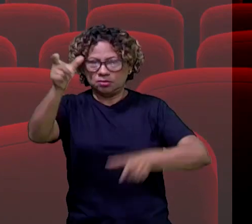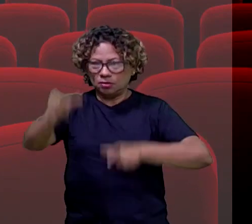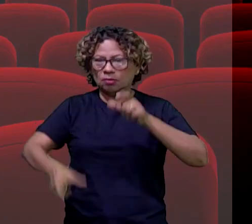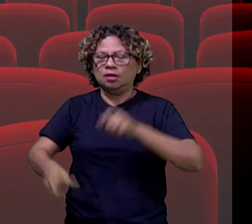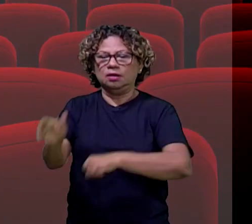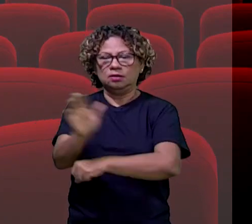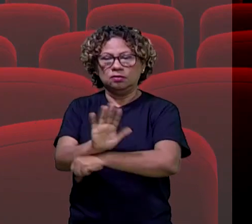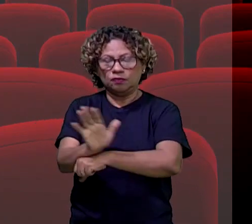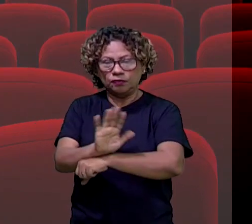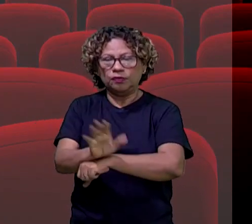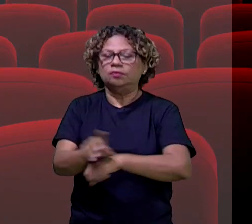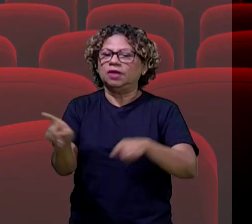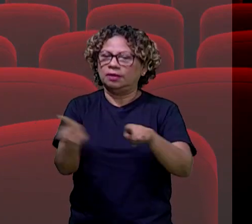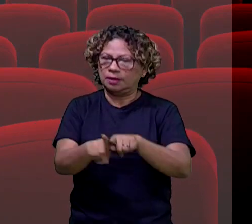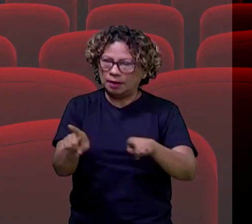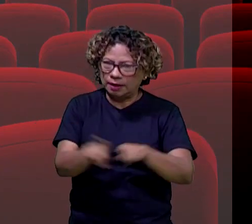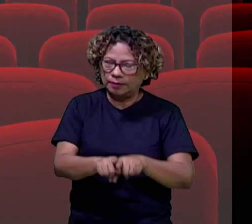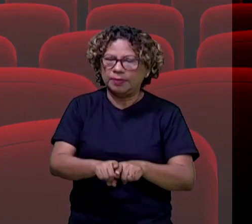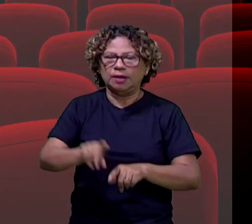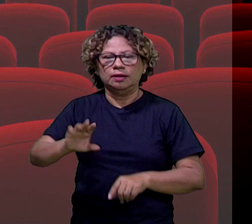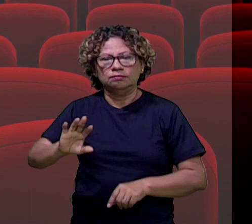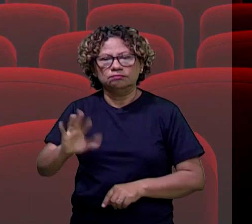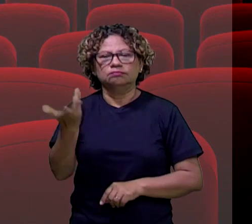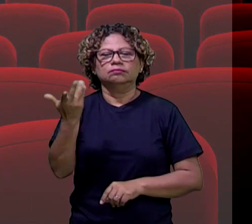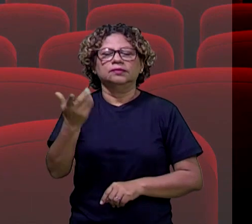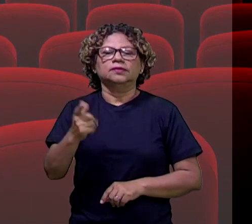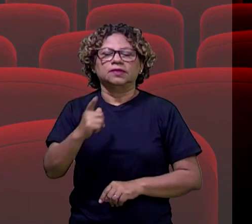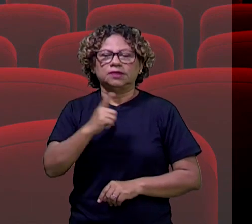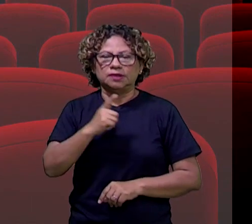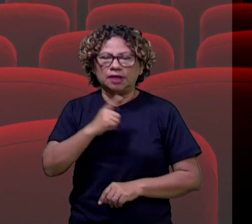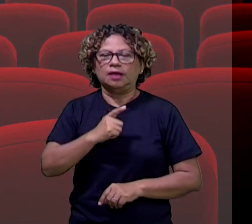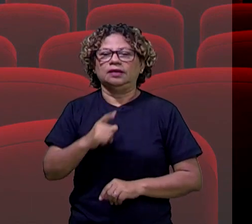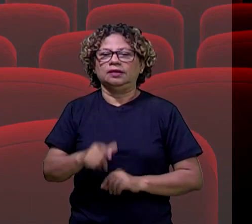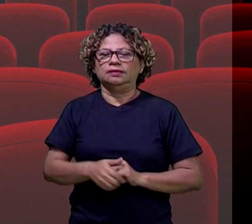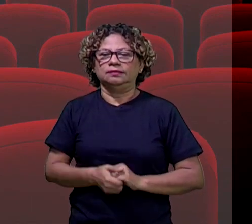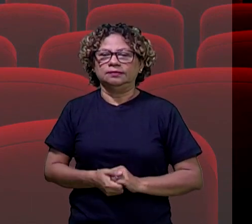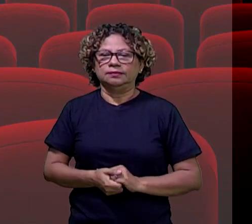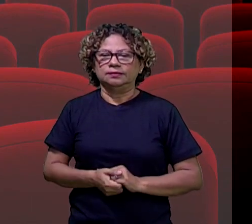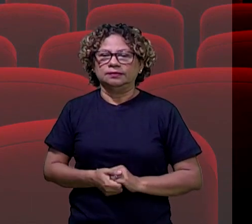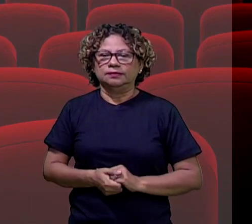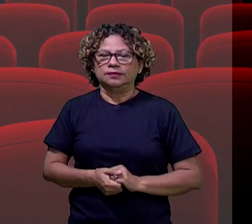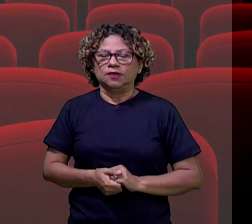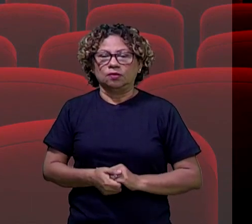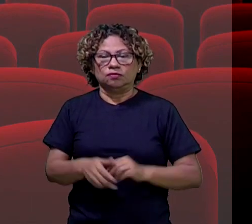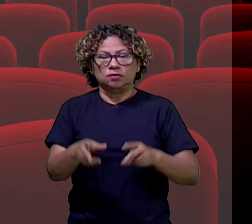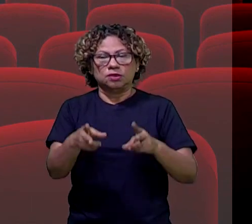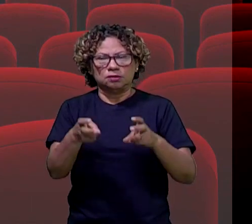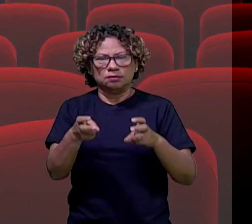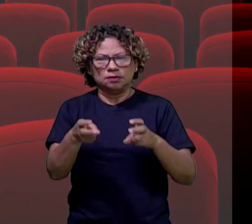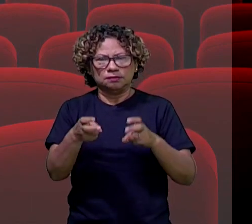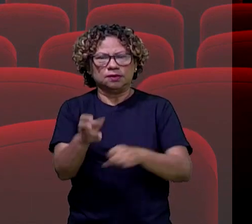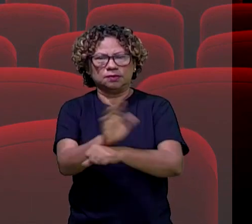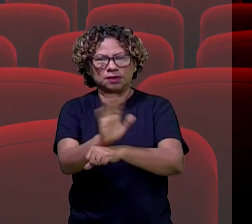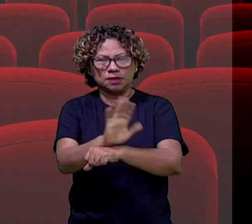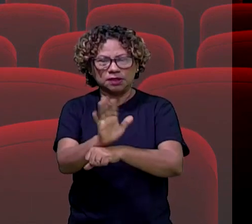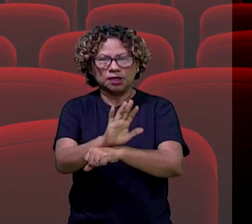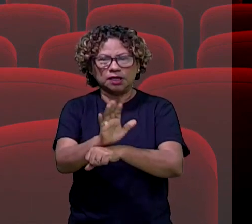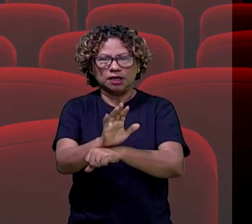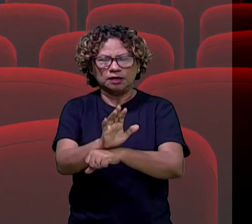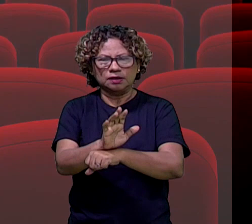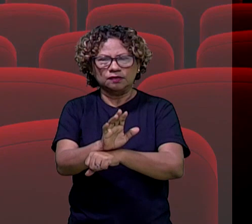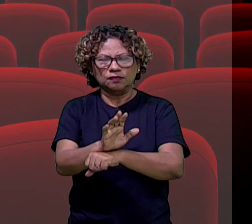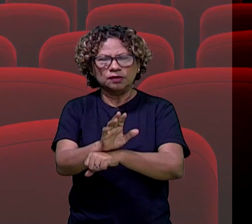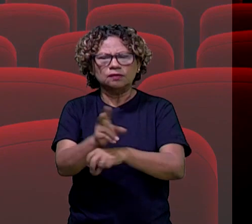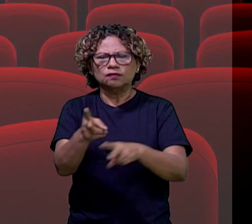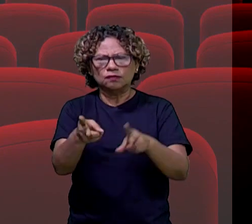Contágio, acontece uma situação semelhante, e aposto que vocês, quando estiverem assistindo, vão encontrar pontos,